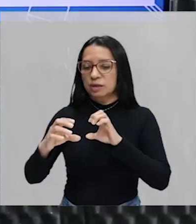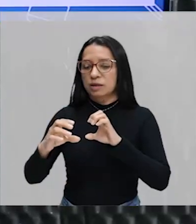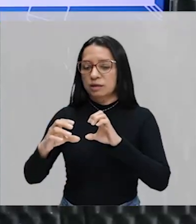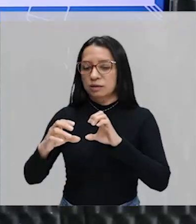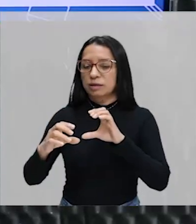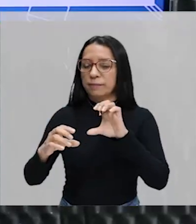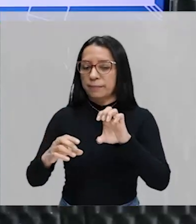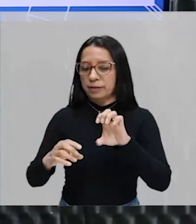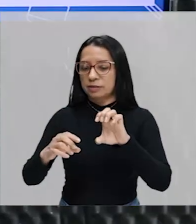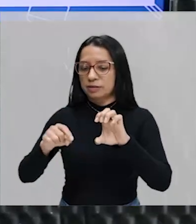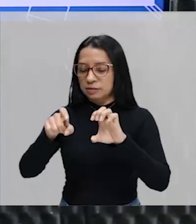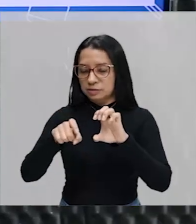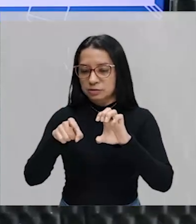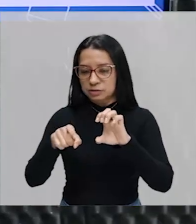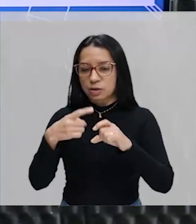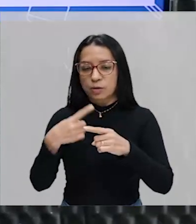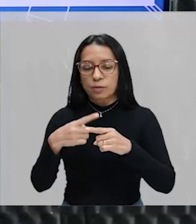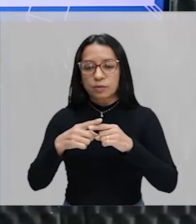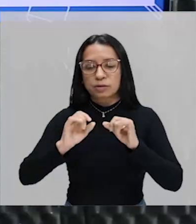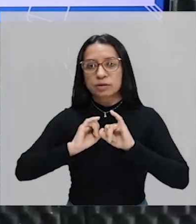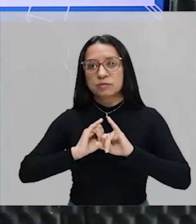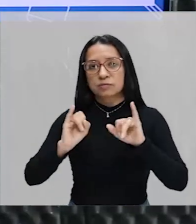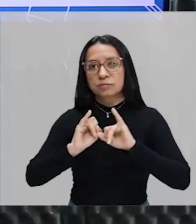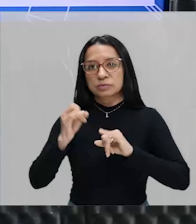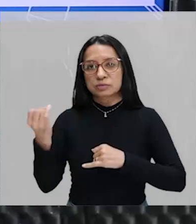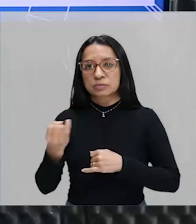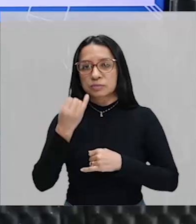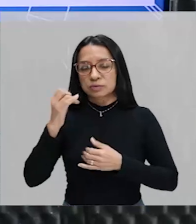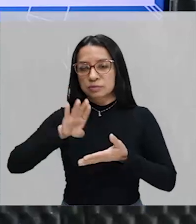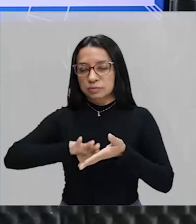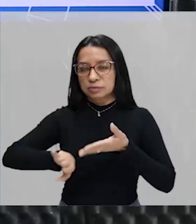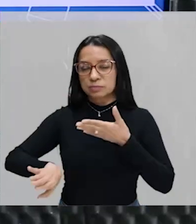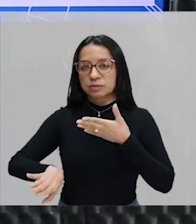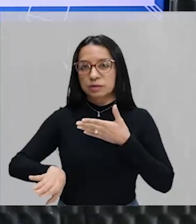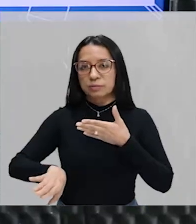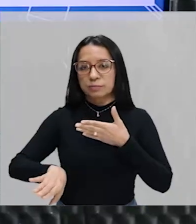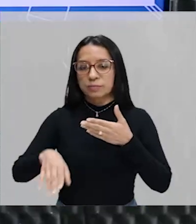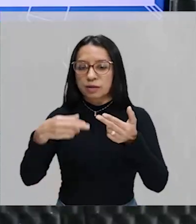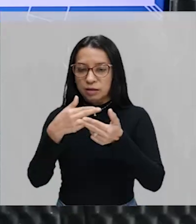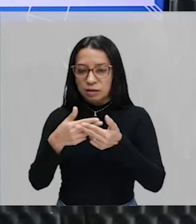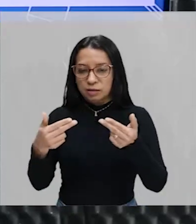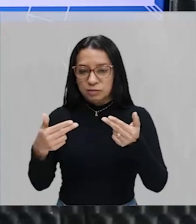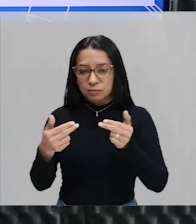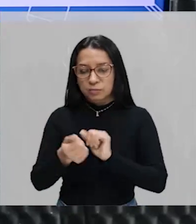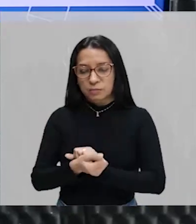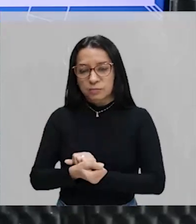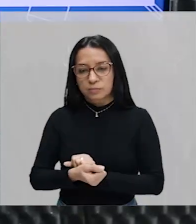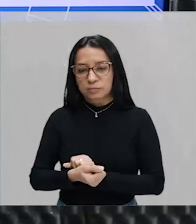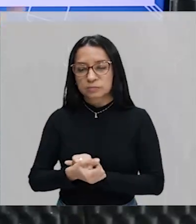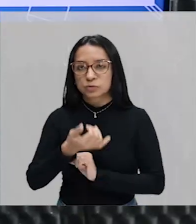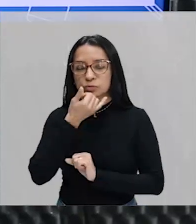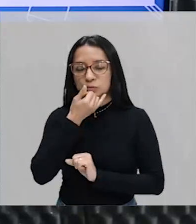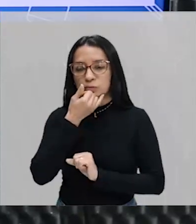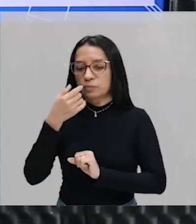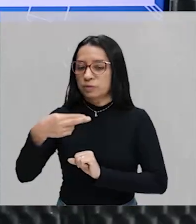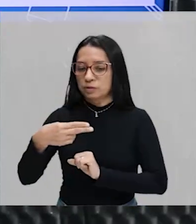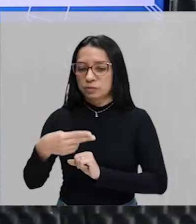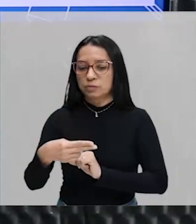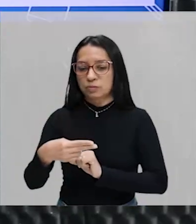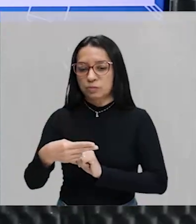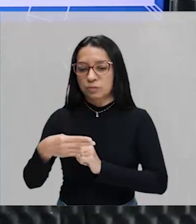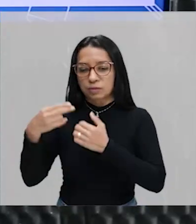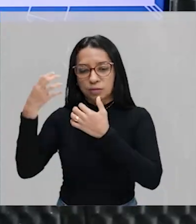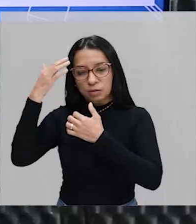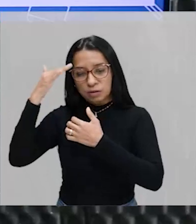em X, tá? Então, por que que essa informação foi importante para eu poder eliminar? O mesmo raciocínio vai ser feito para as outras duas informações que foram